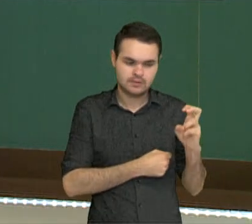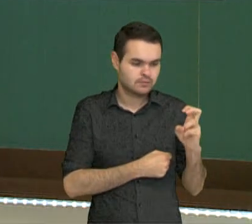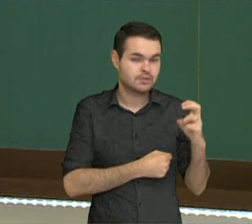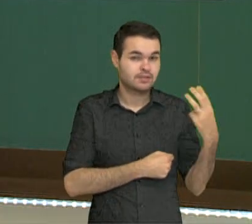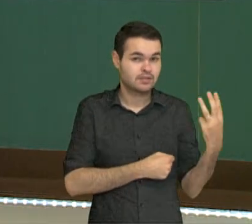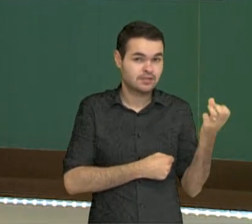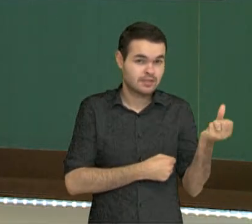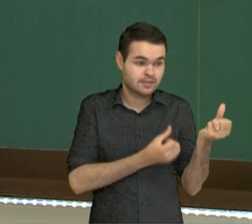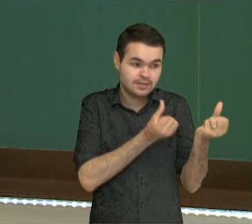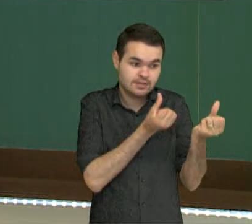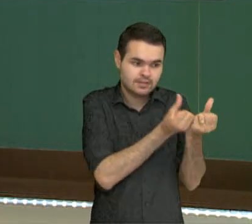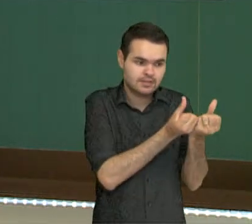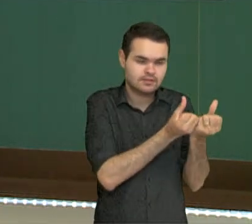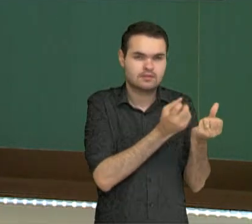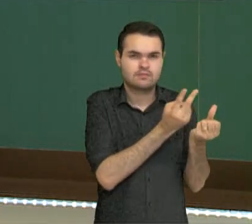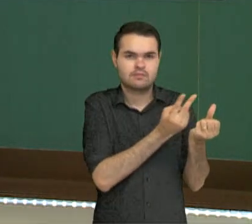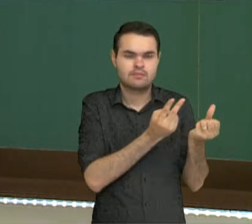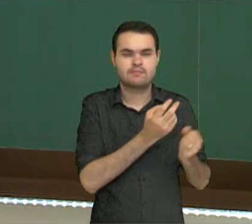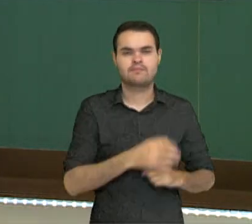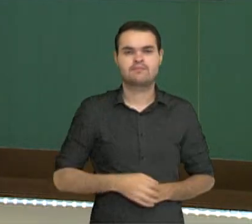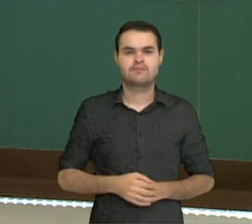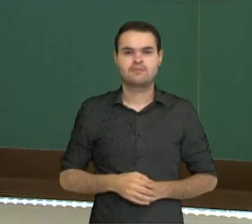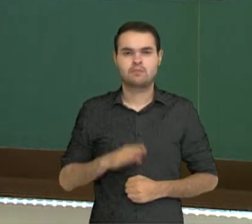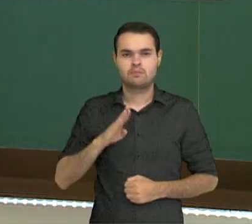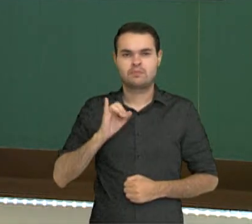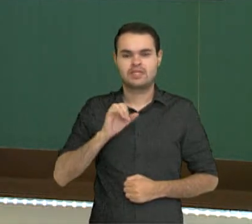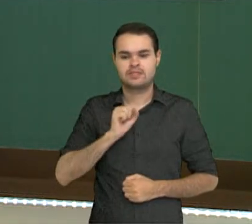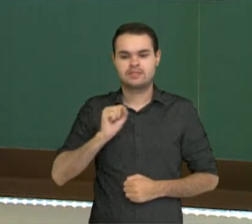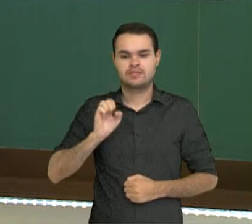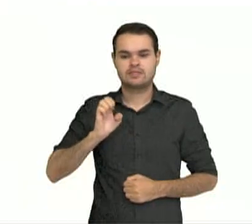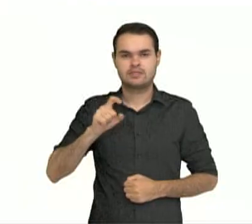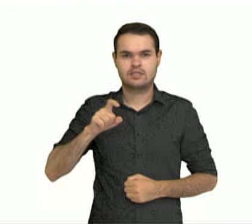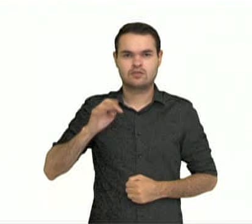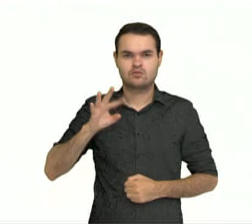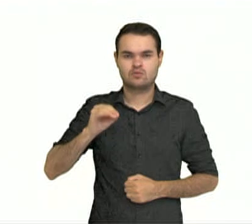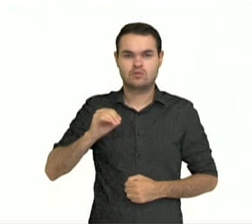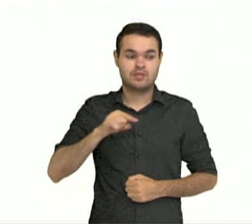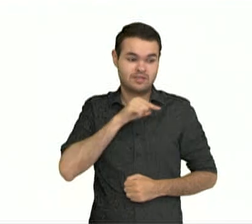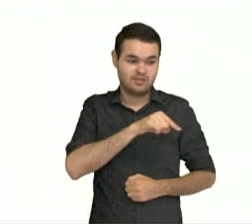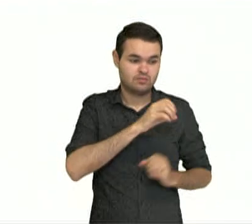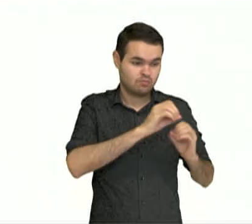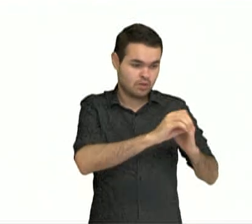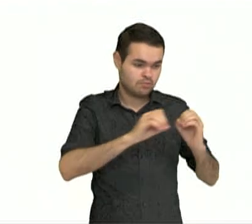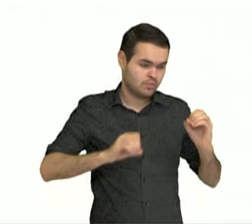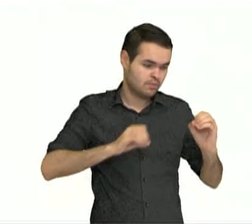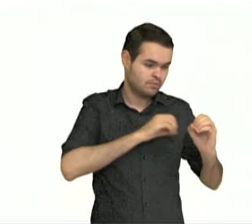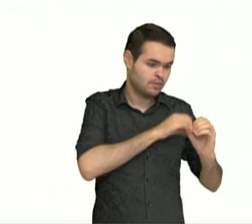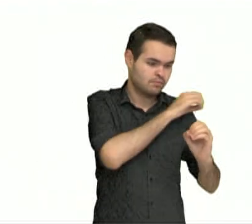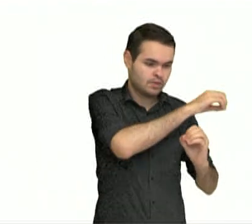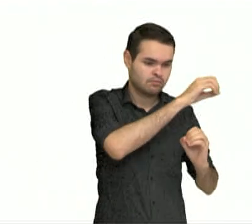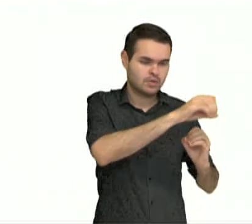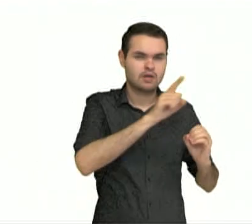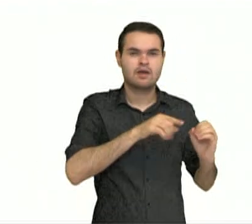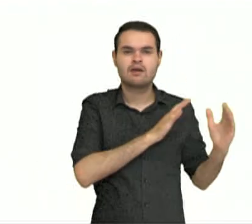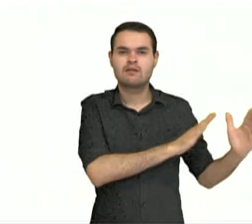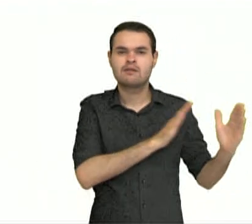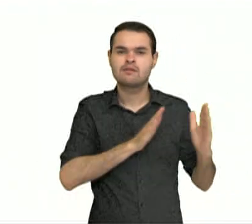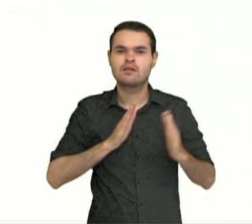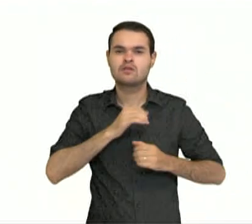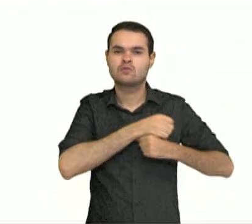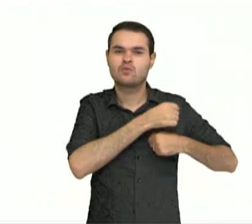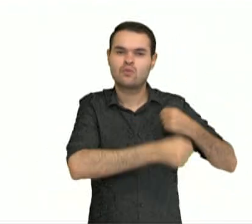consequência, o que a gente vai ter? As estações do ano. As quatro estações do ano são